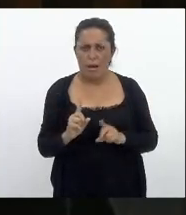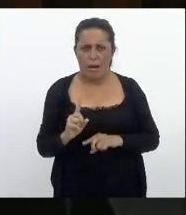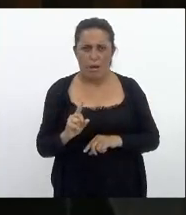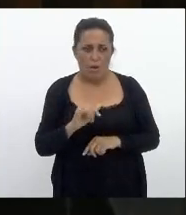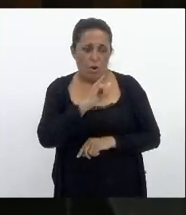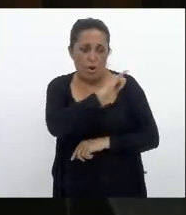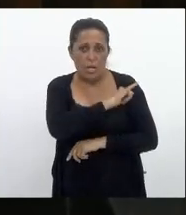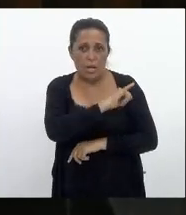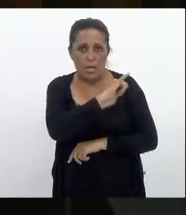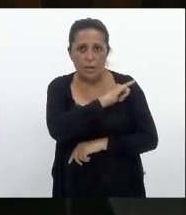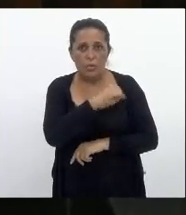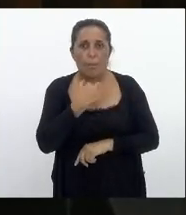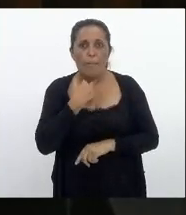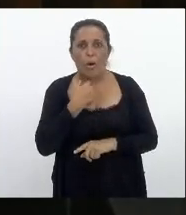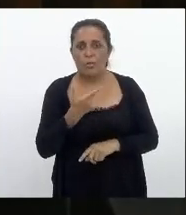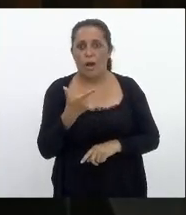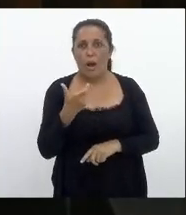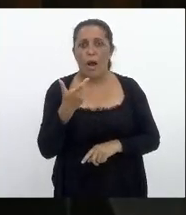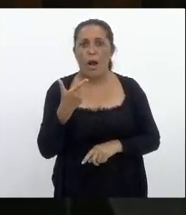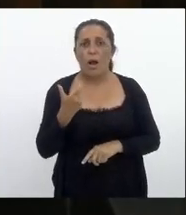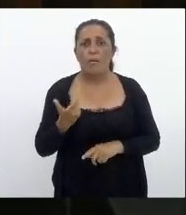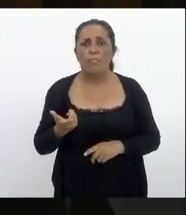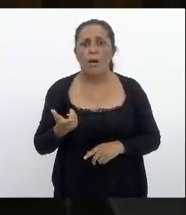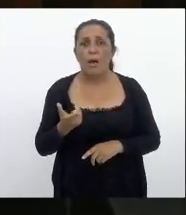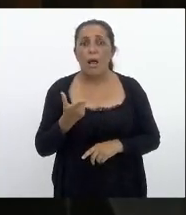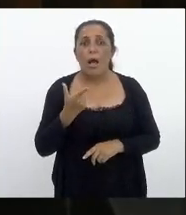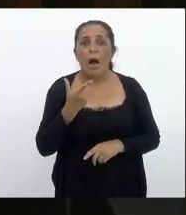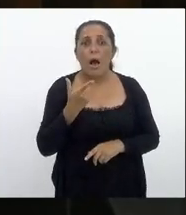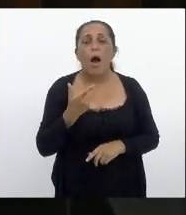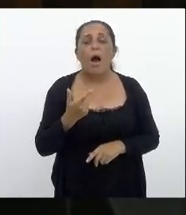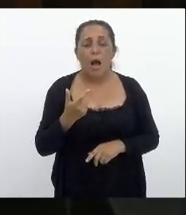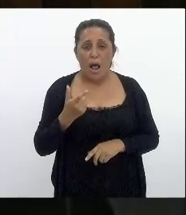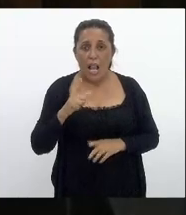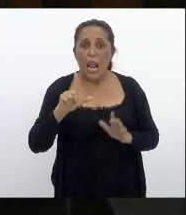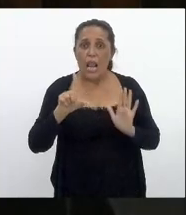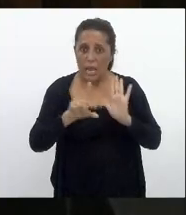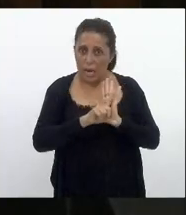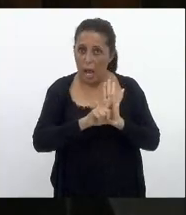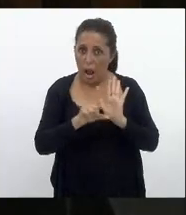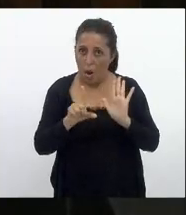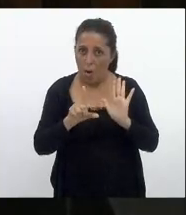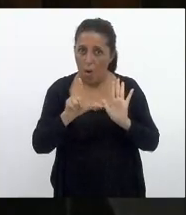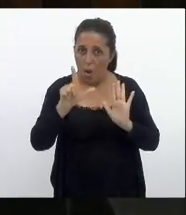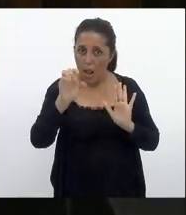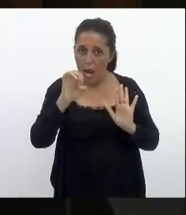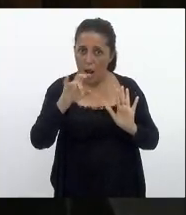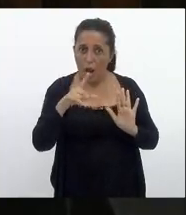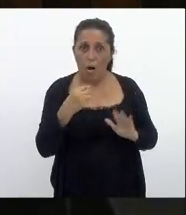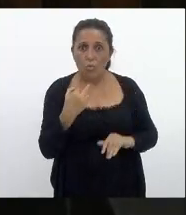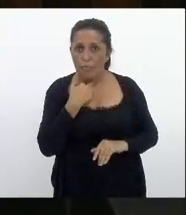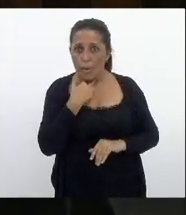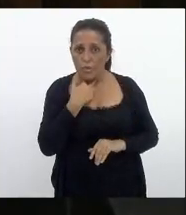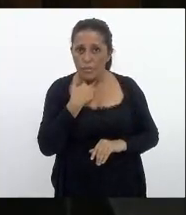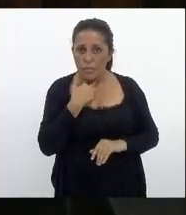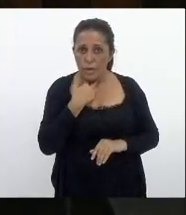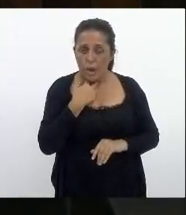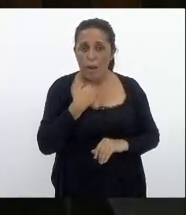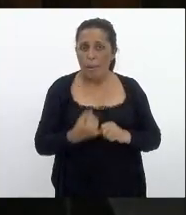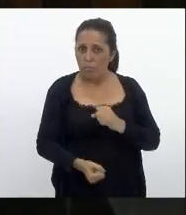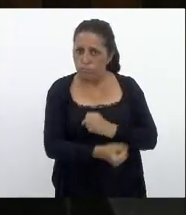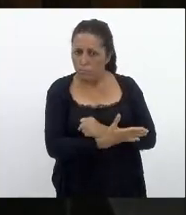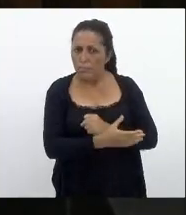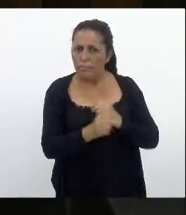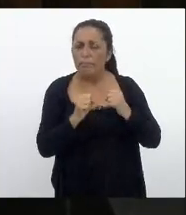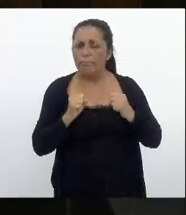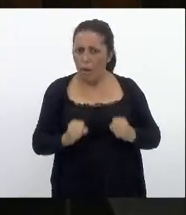Rio de Janeiro não pode ter armas não pode ter armas legais mas as ilegais pode um segundo ponto desde o começo